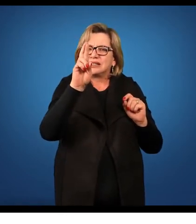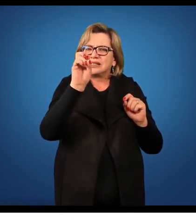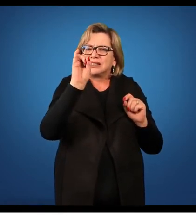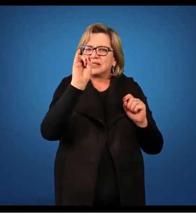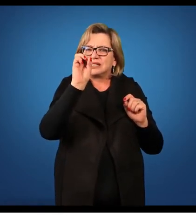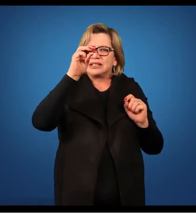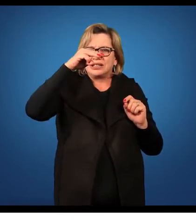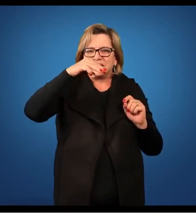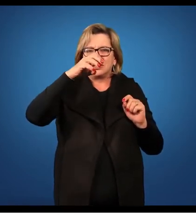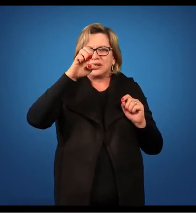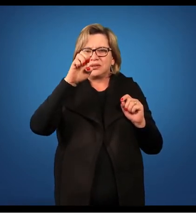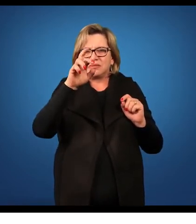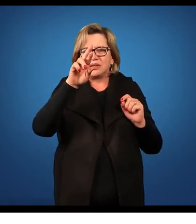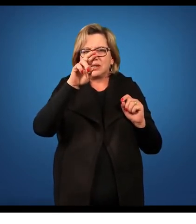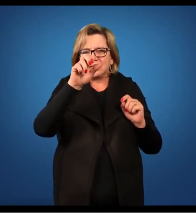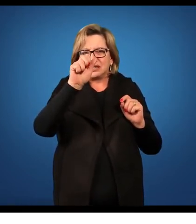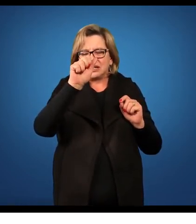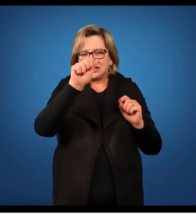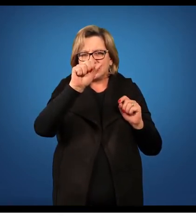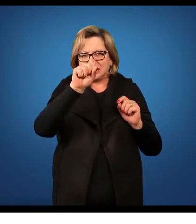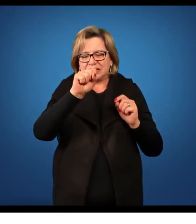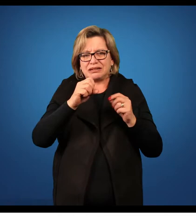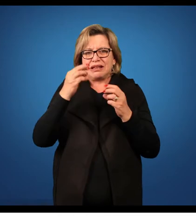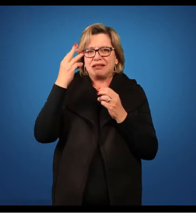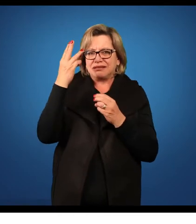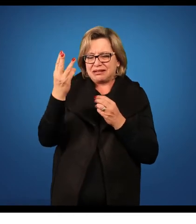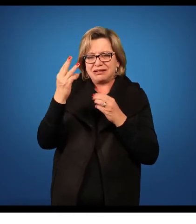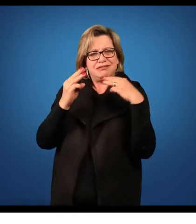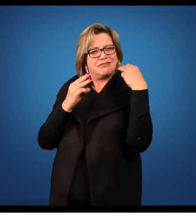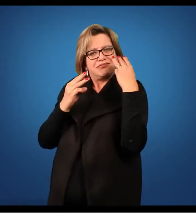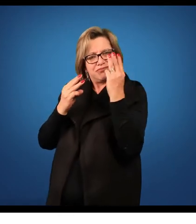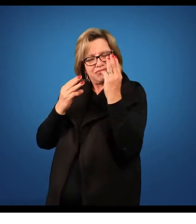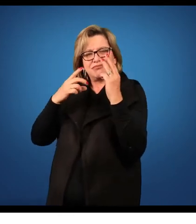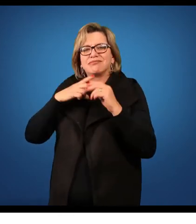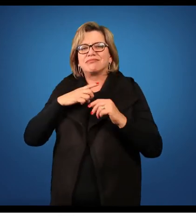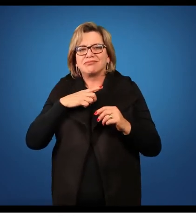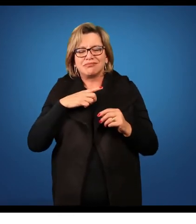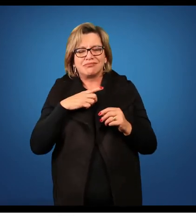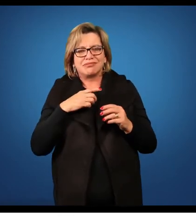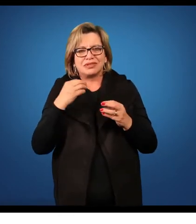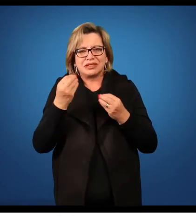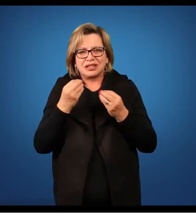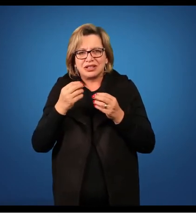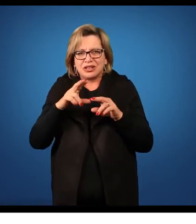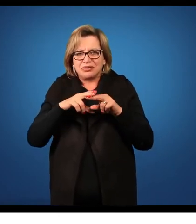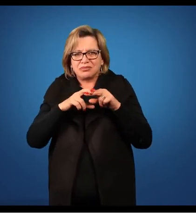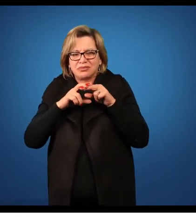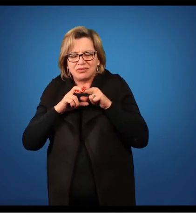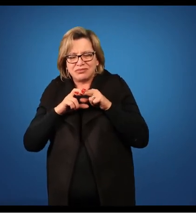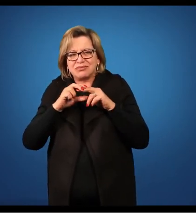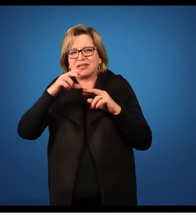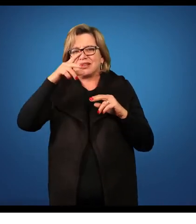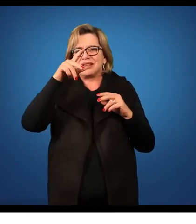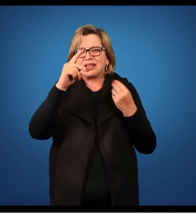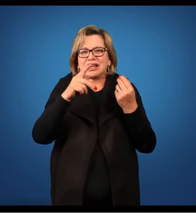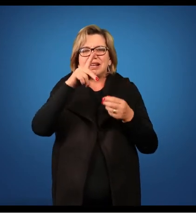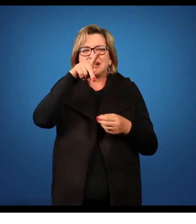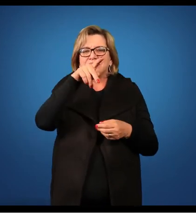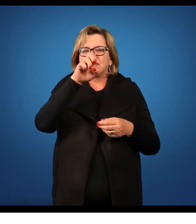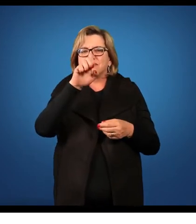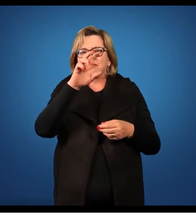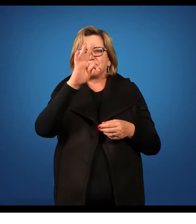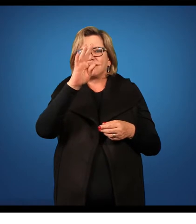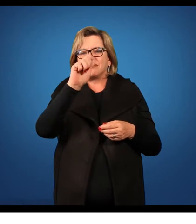têm três sépalas e três pétalas. No caso das monocotiledôneas, as pétalas e as sépalas, elas têm